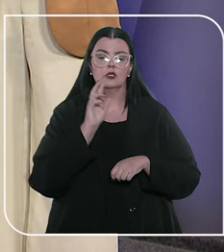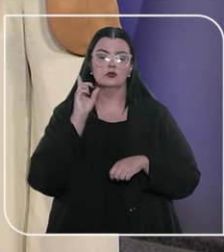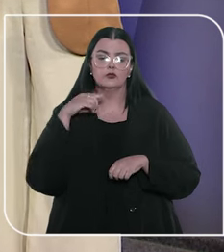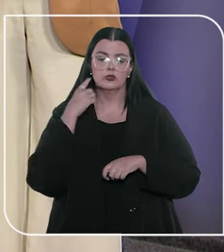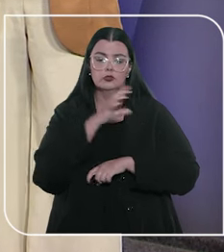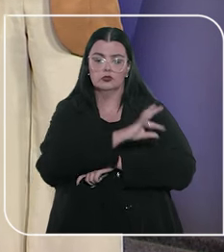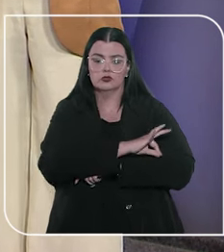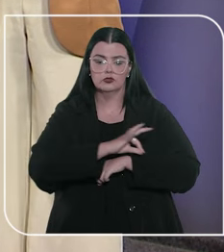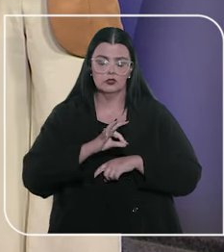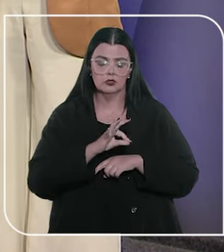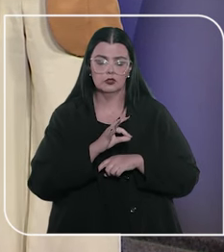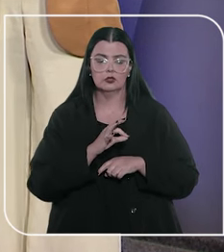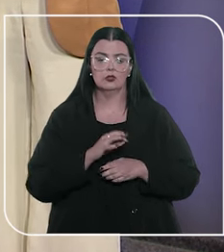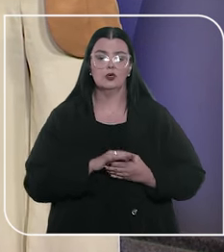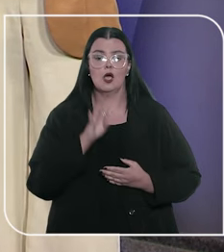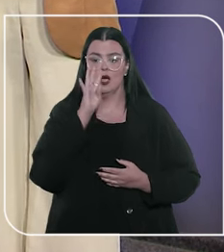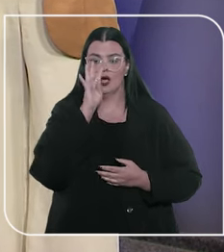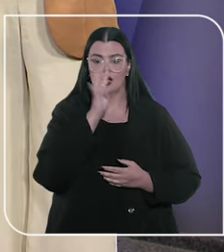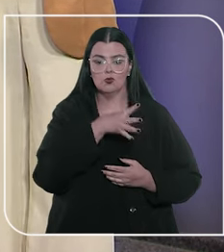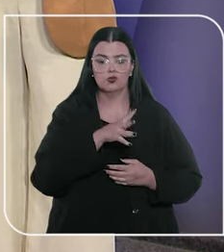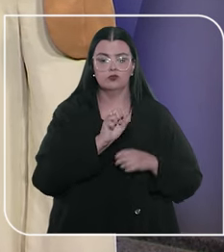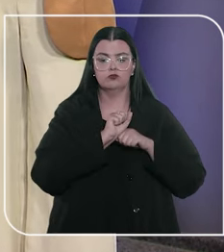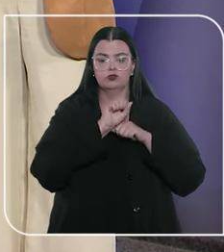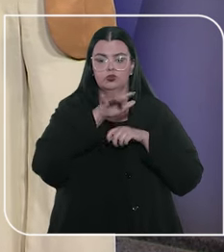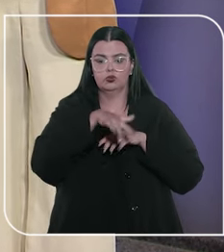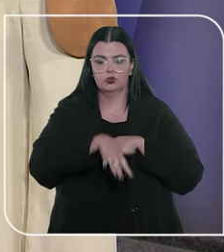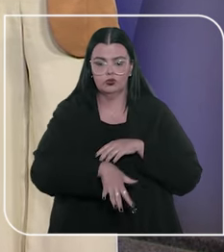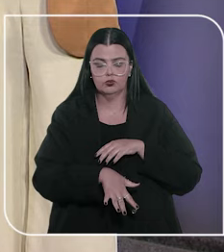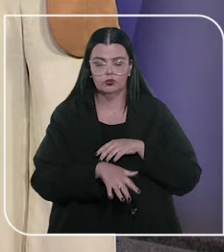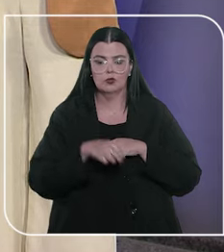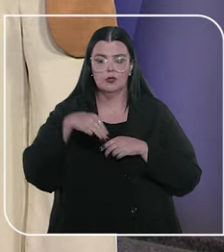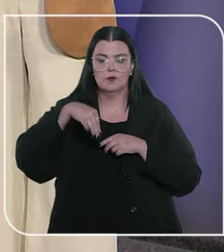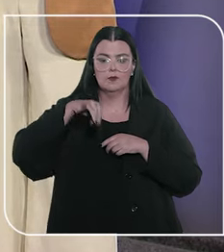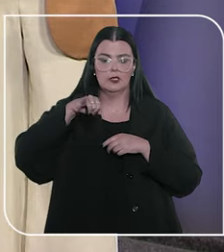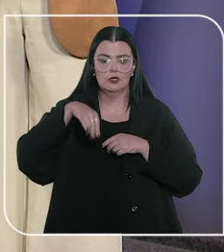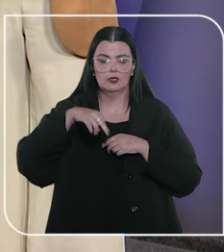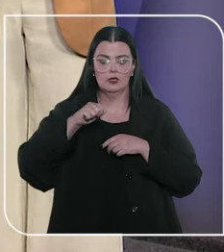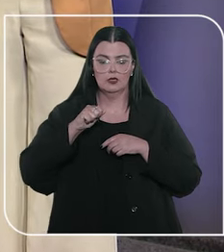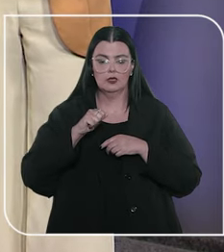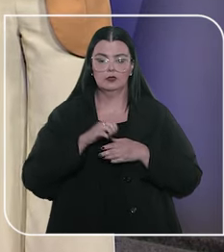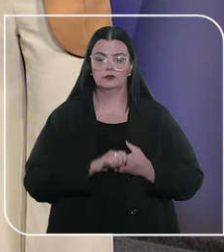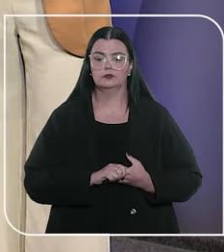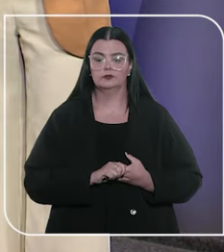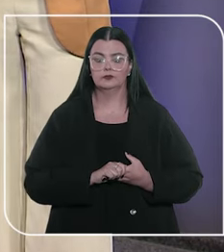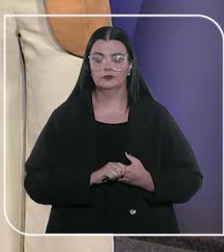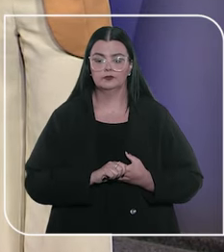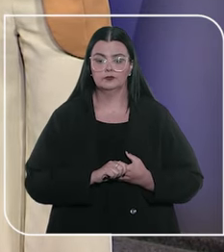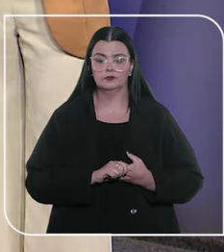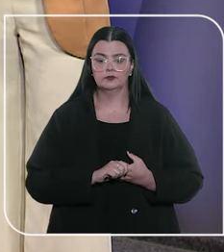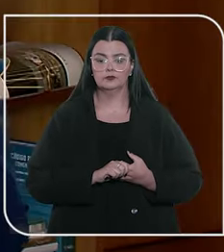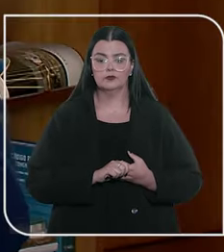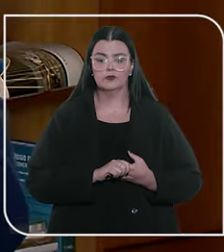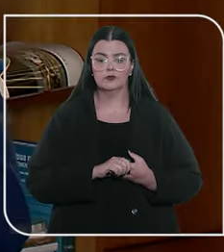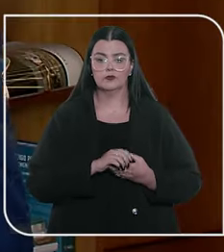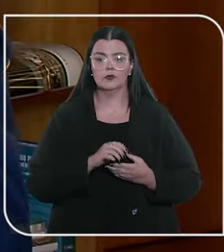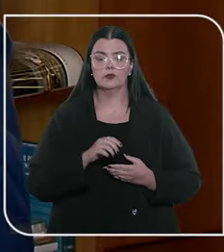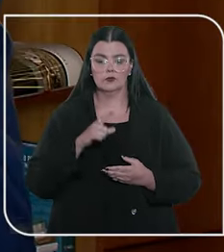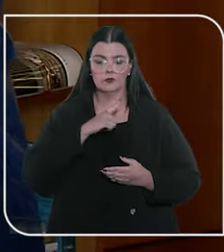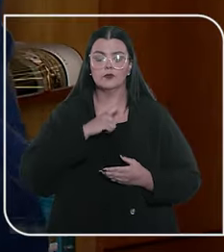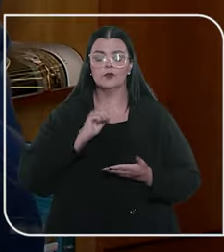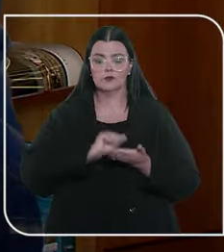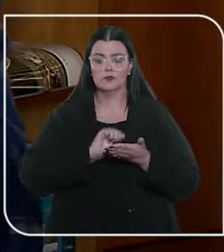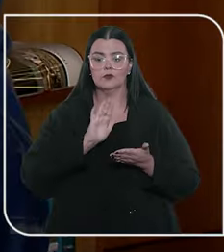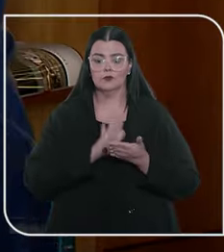engenheiros acusados pelas mortes no rompimento da barragem da mina Córrego do Feijão. Vamos conferir. O